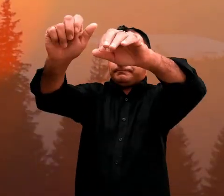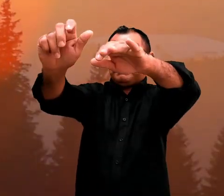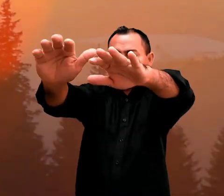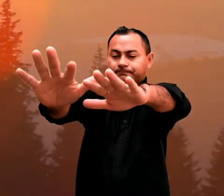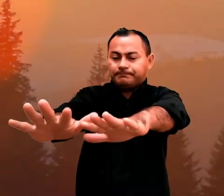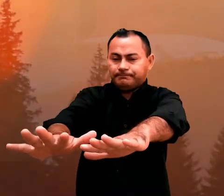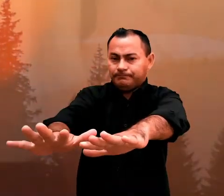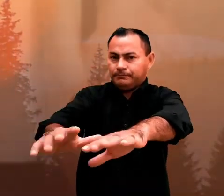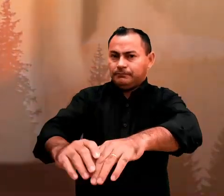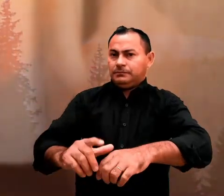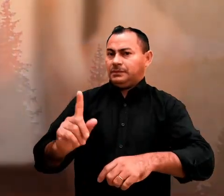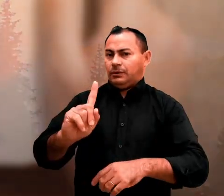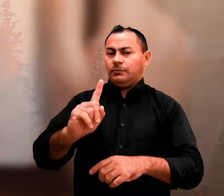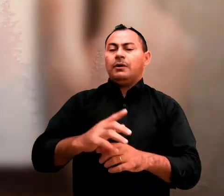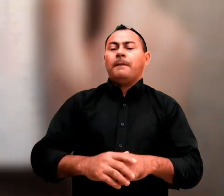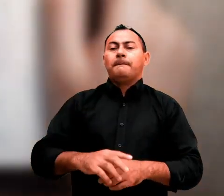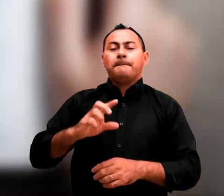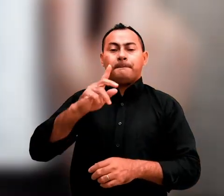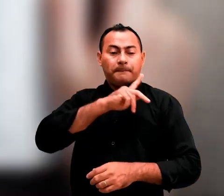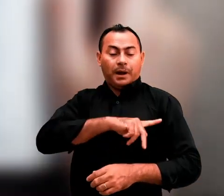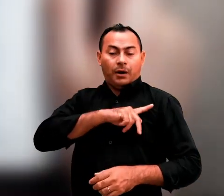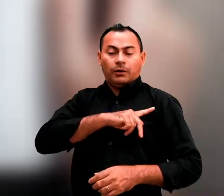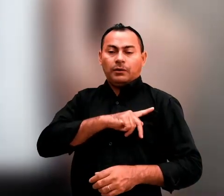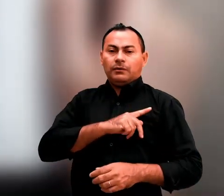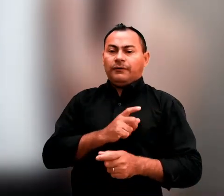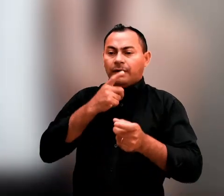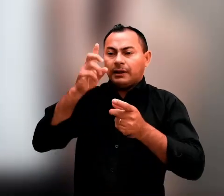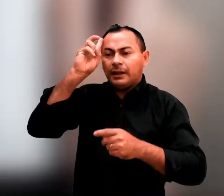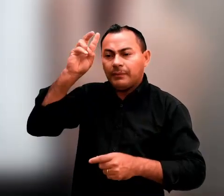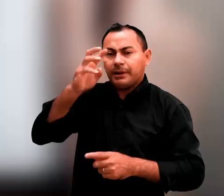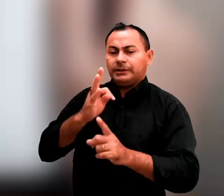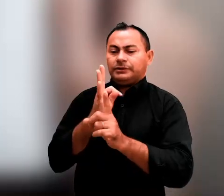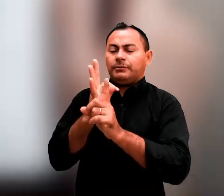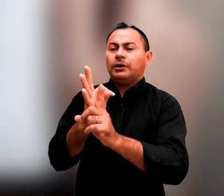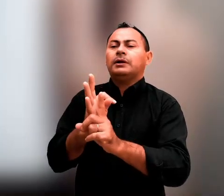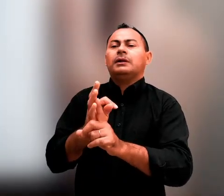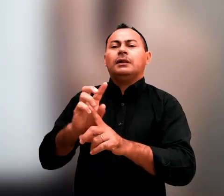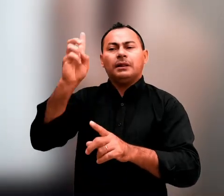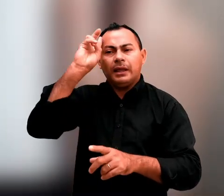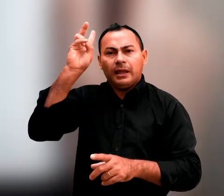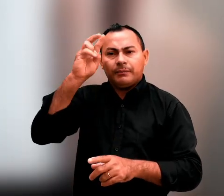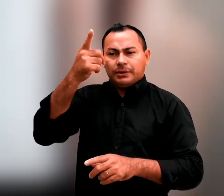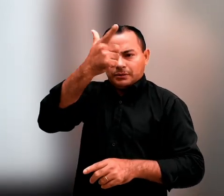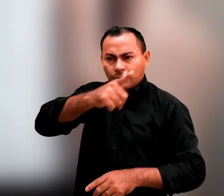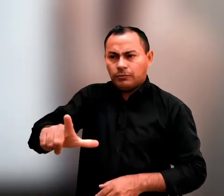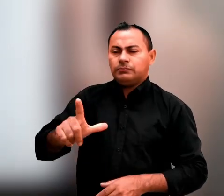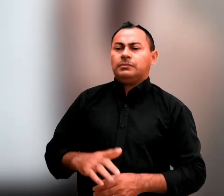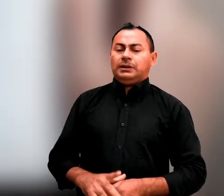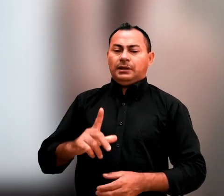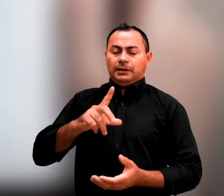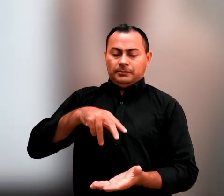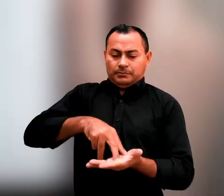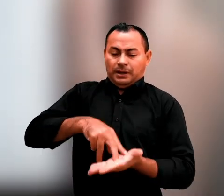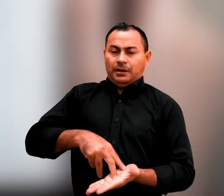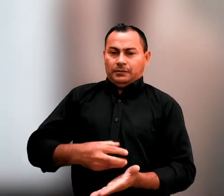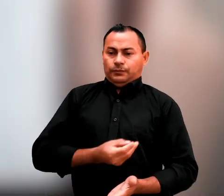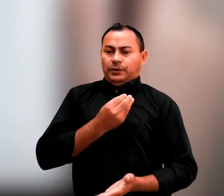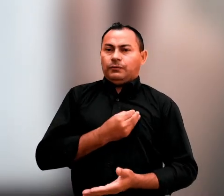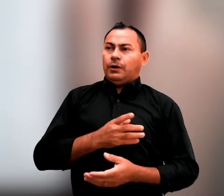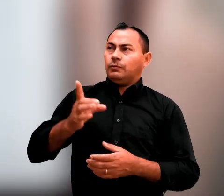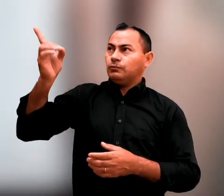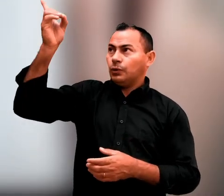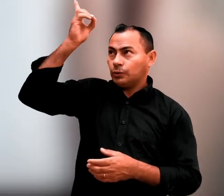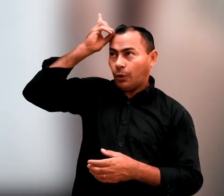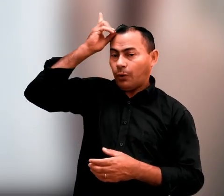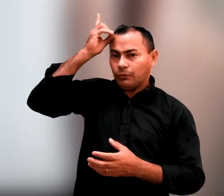mãos. Paulo relembra Timóteo do acontecido. Torno a lembrar-lhe que mantenha viva a chama